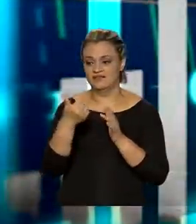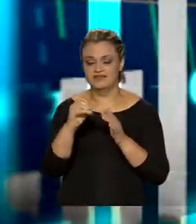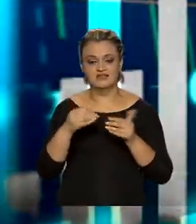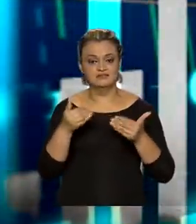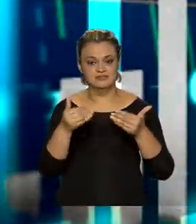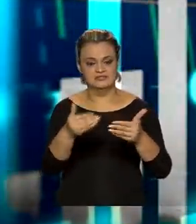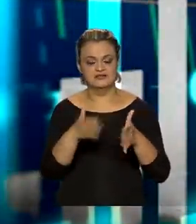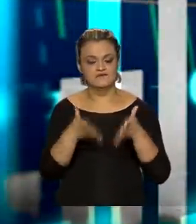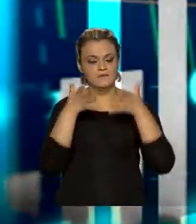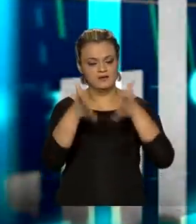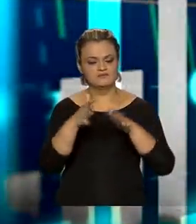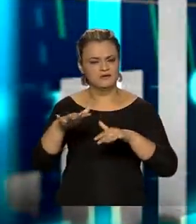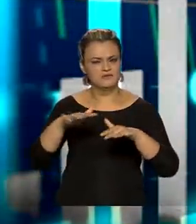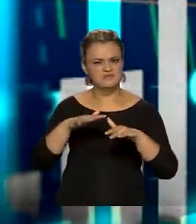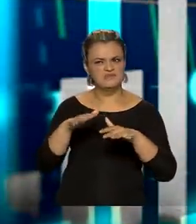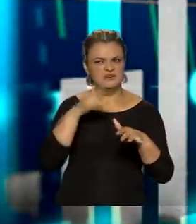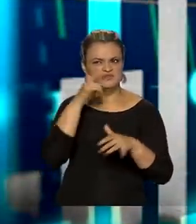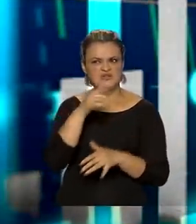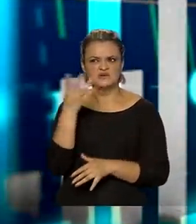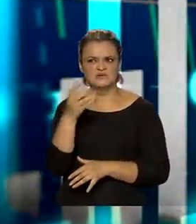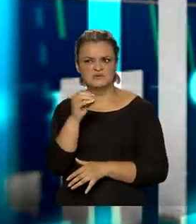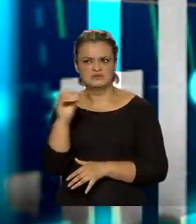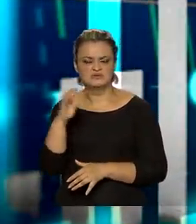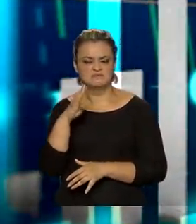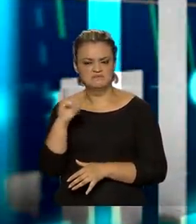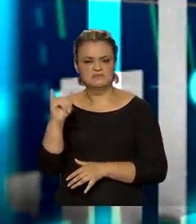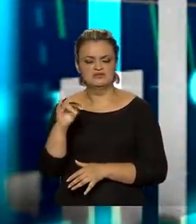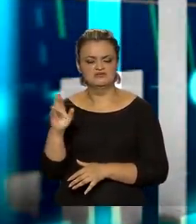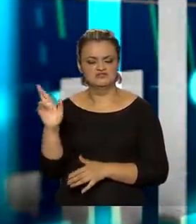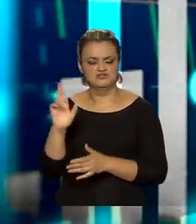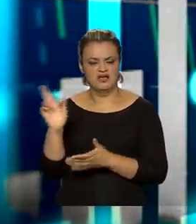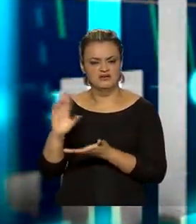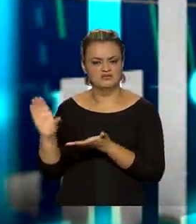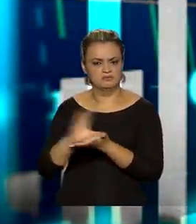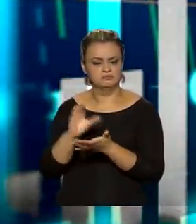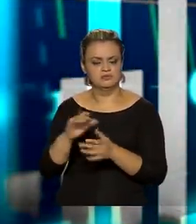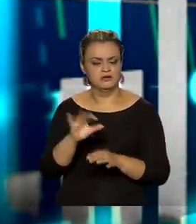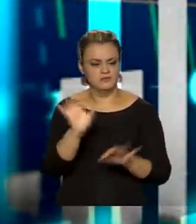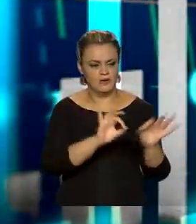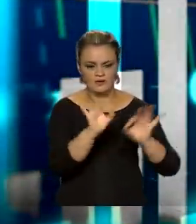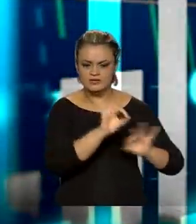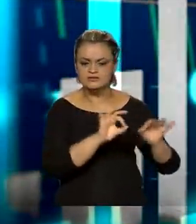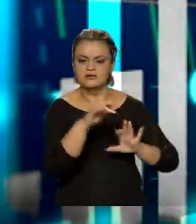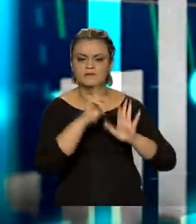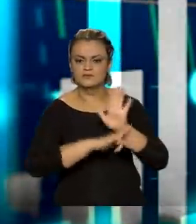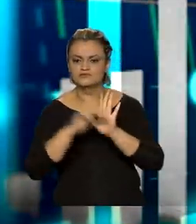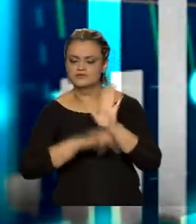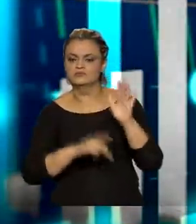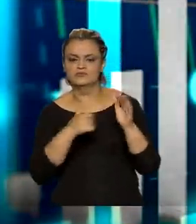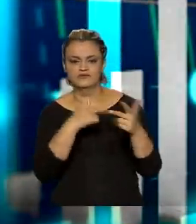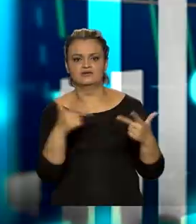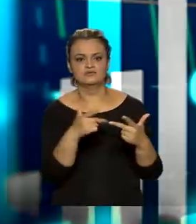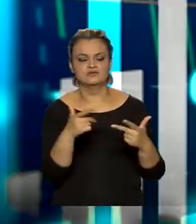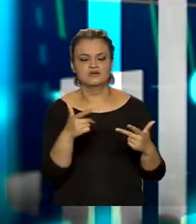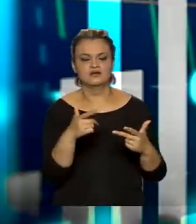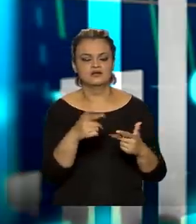acredito que vai movimentar alguma coisa em dor de 400 bilhões de reais em linhas de financiamento, para aqueles projetos que sejam